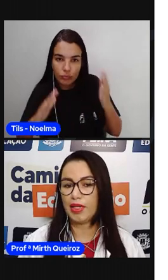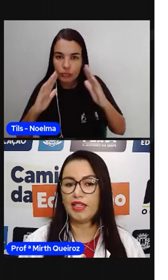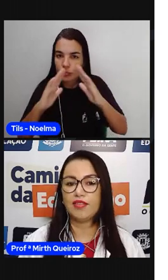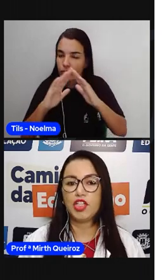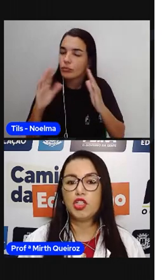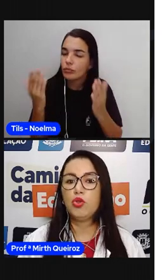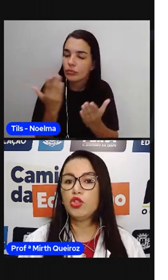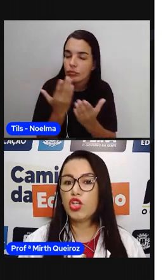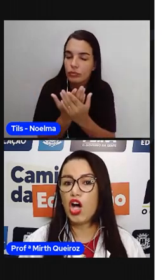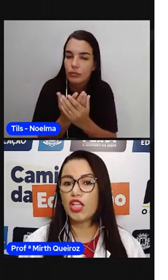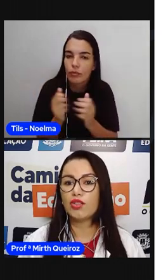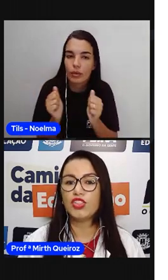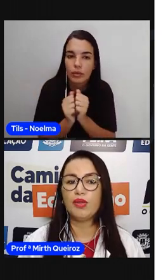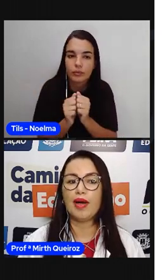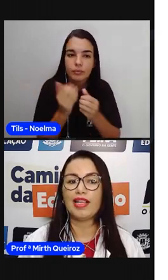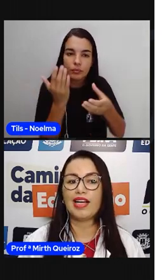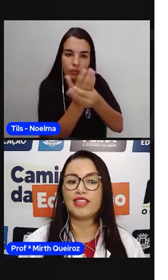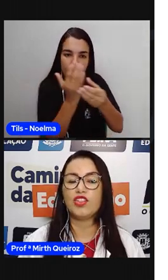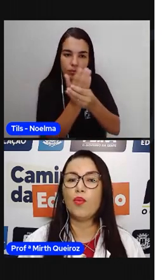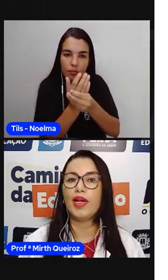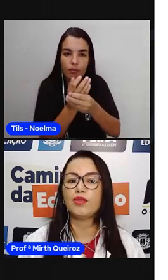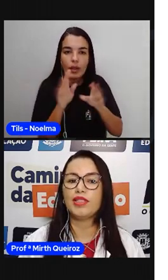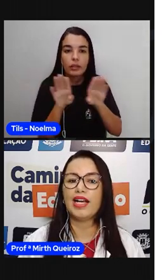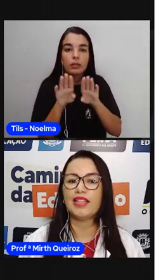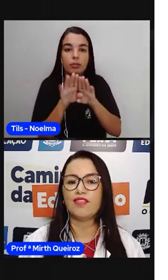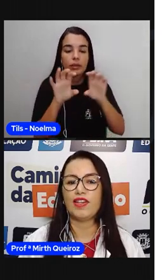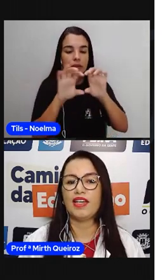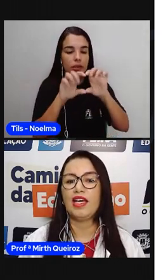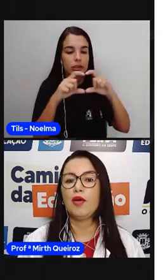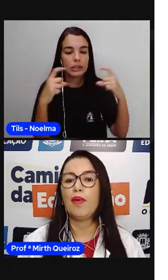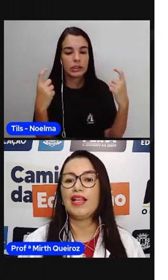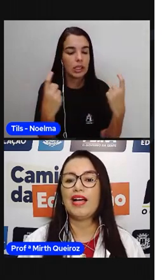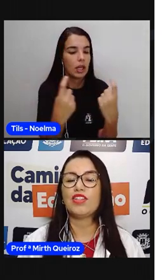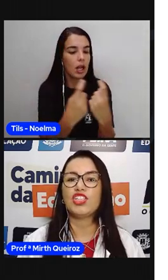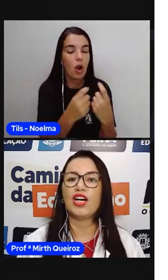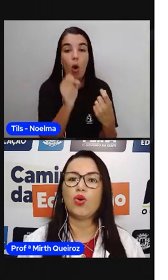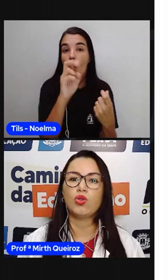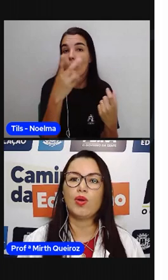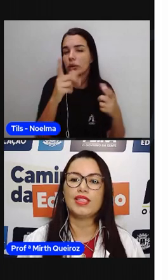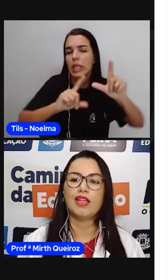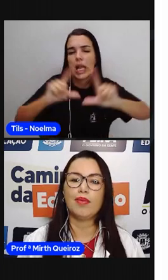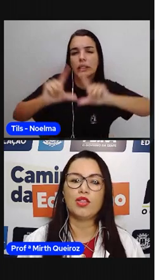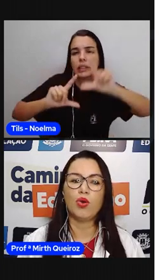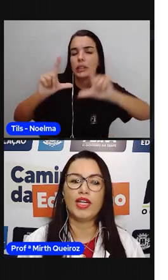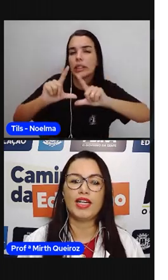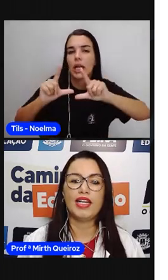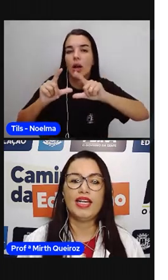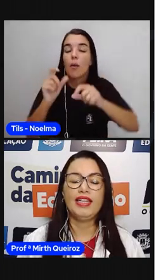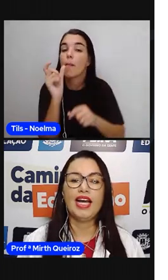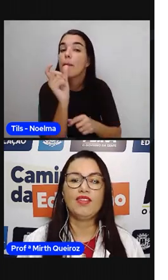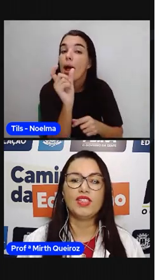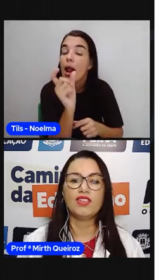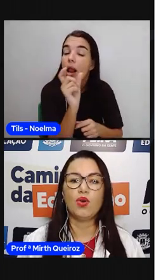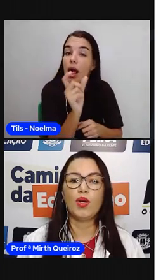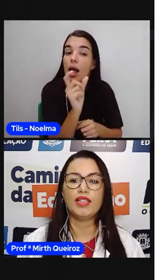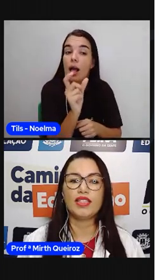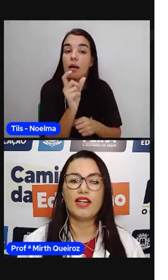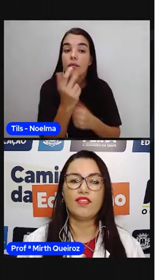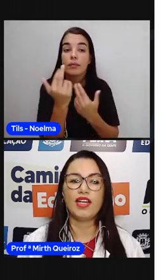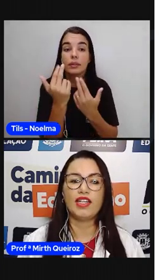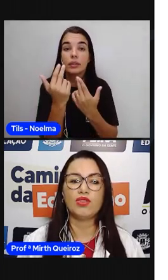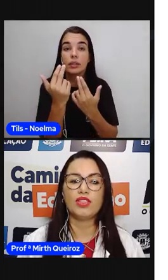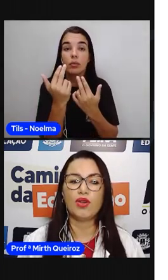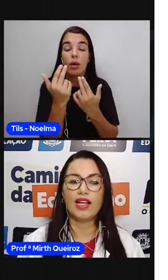pode ser também, nos rótulos de embalagens ou mesmo na TV, palavras de acordo com a sílaba tônica. E aí, vocês vão